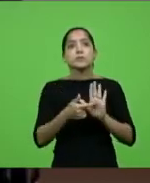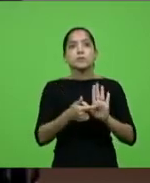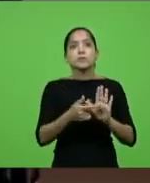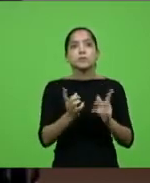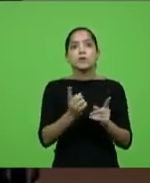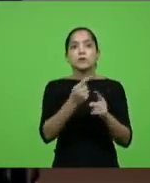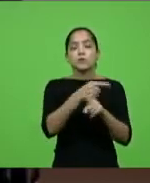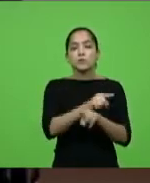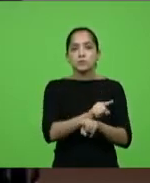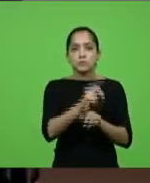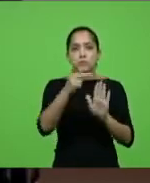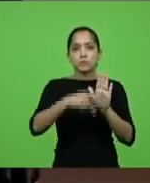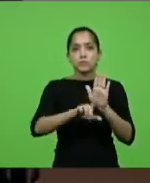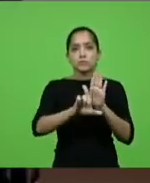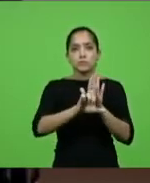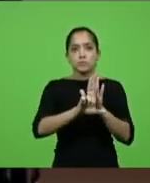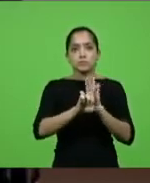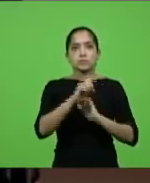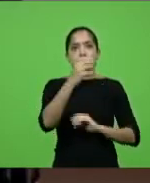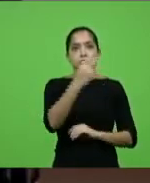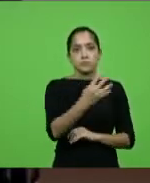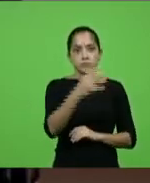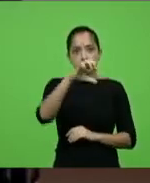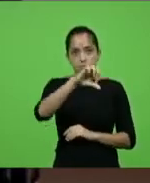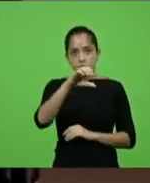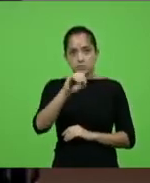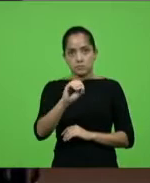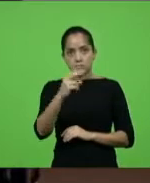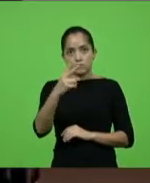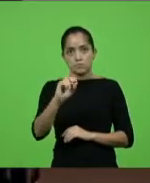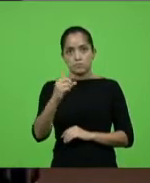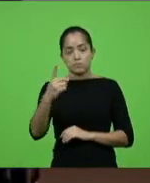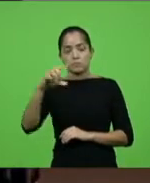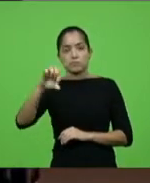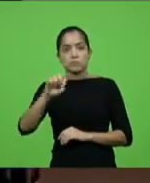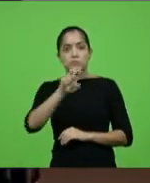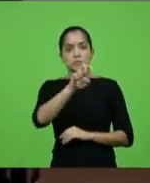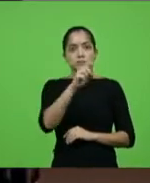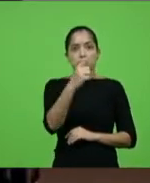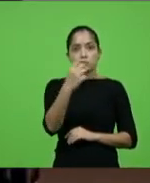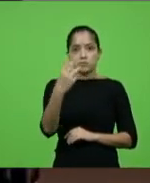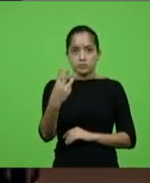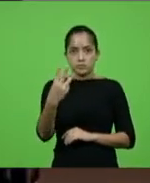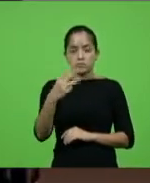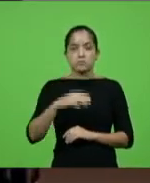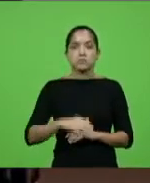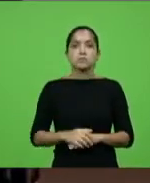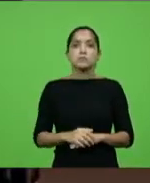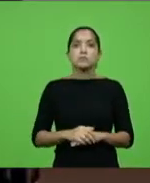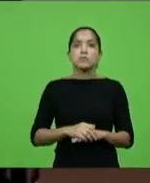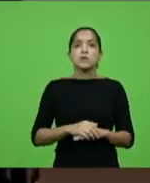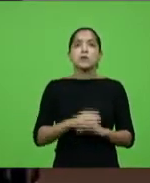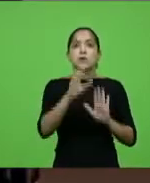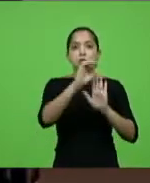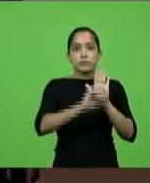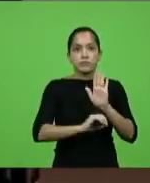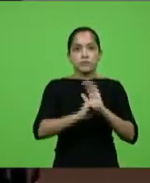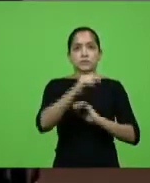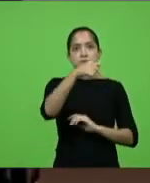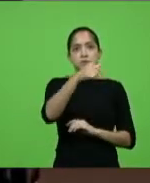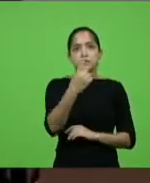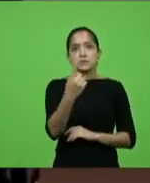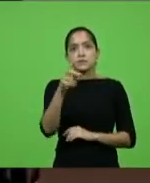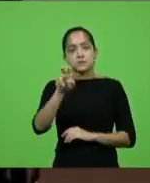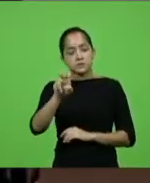contrário aos projetos de leis nº 490, 19, 153, 19 e ao ofício 715, 19.